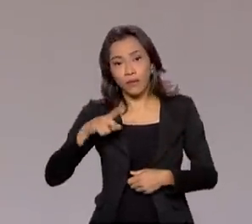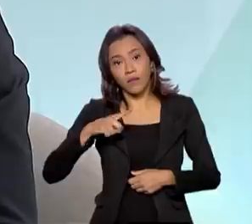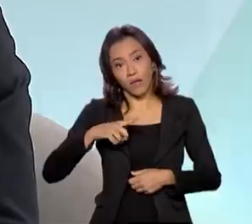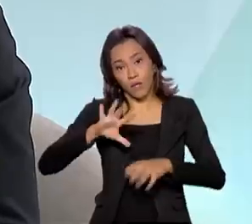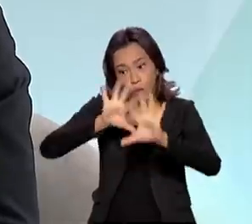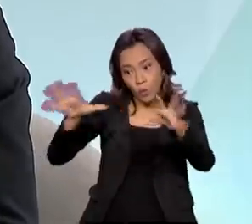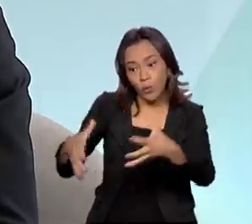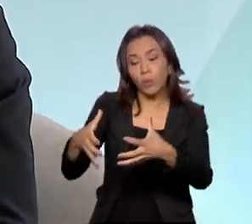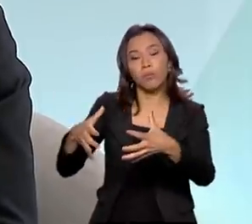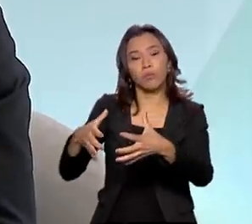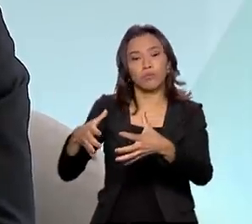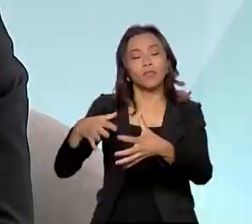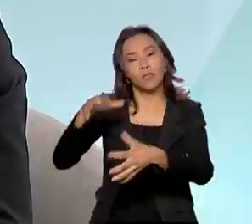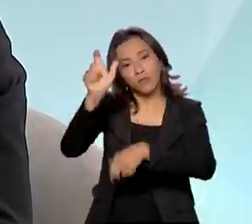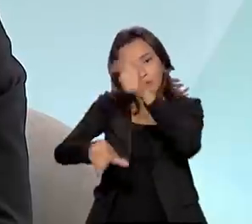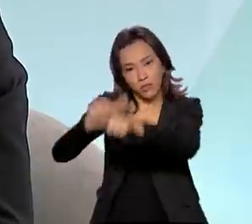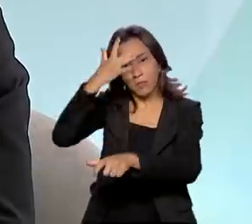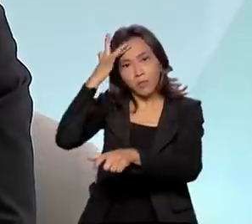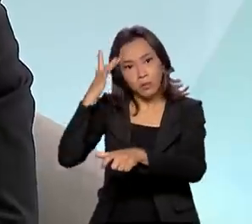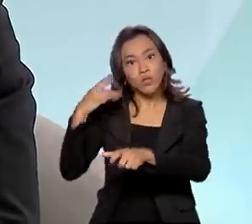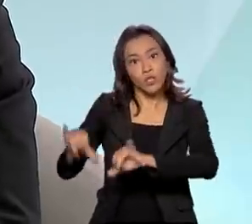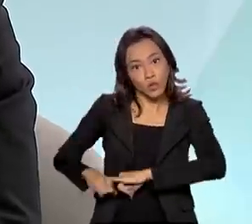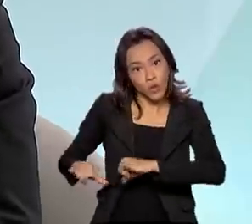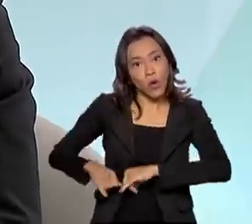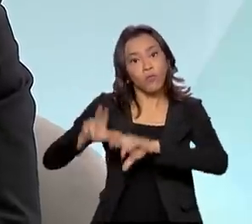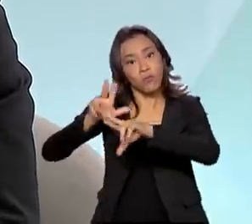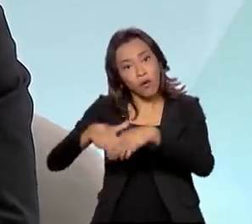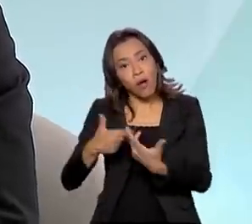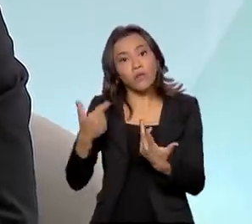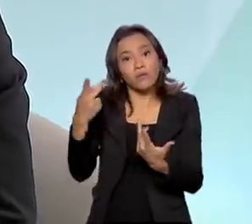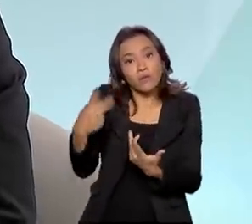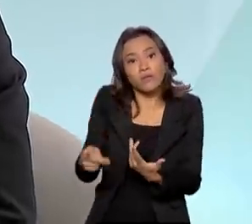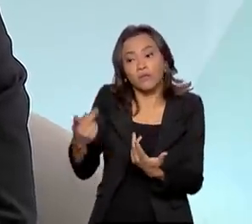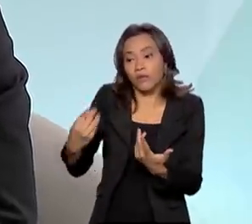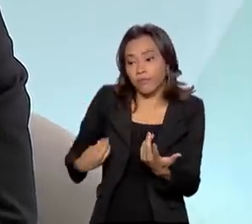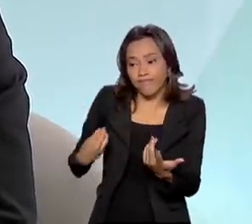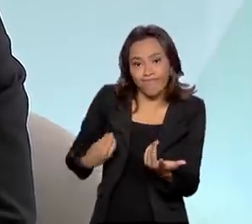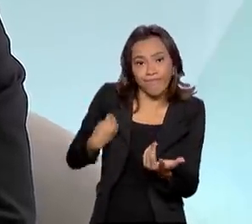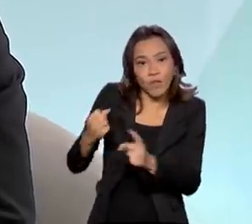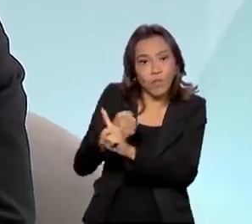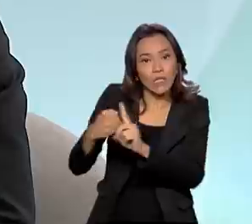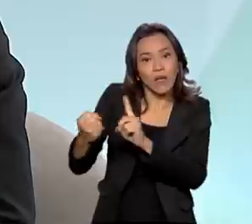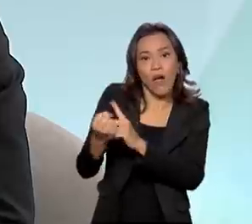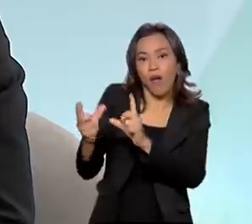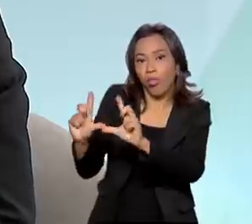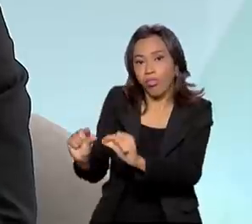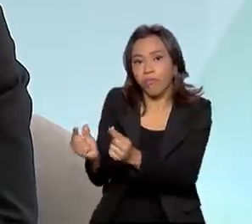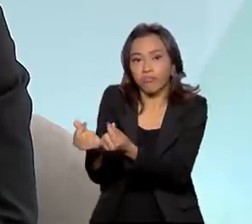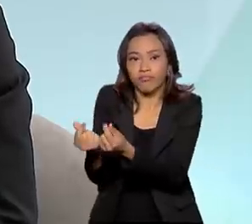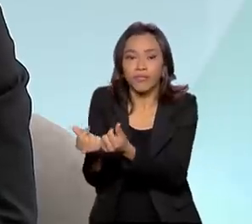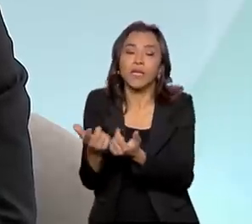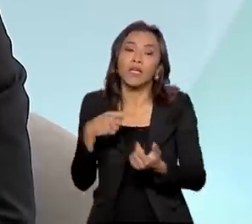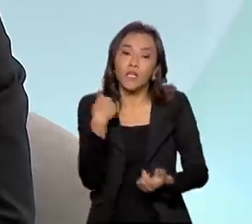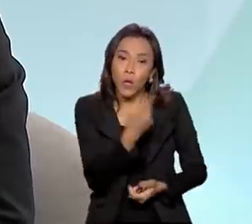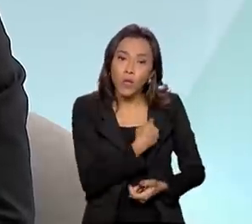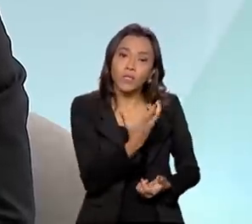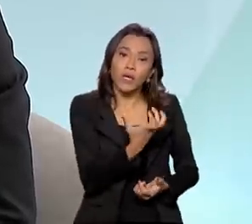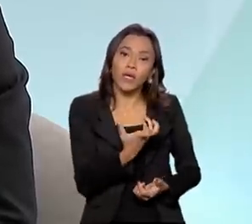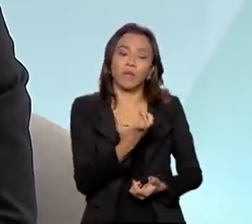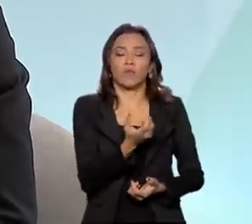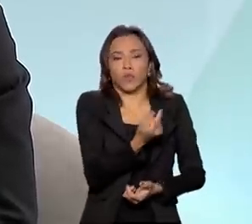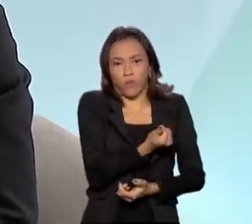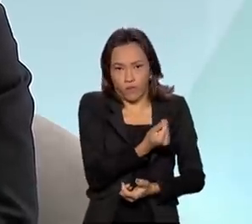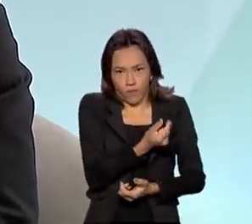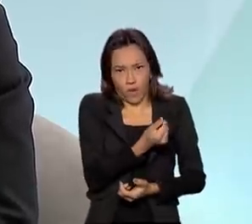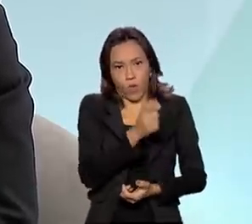sofrem mais do que outros pela sua condição social. Então, nós buscamos, sim, ampliar o valor do ticket médio do Programa Permanente.